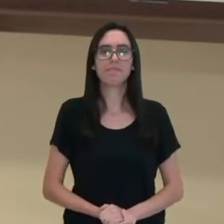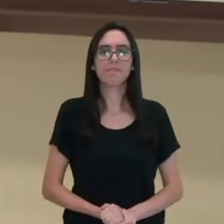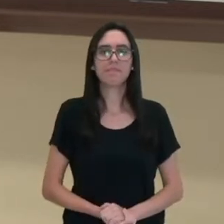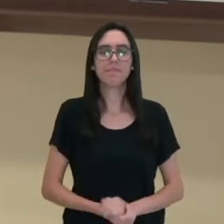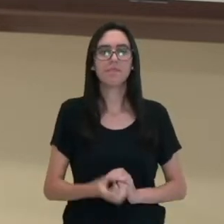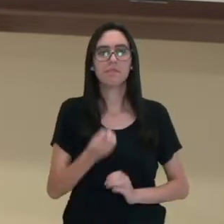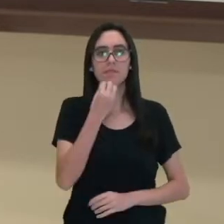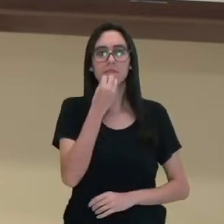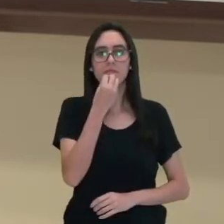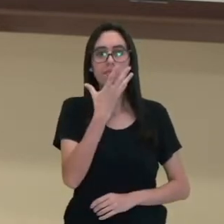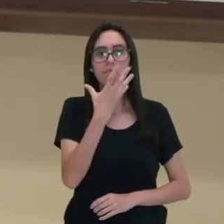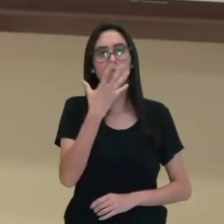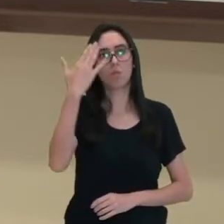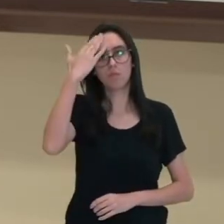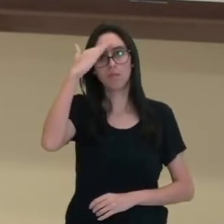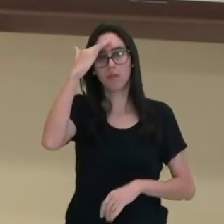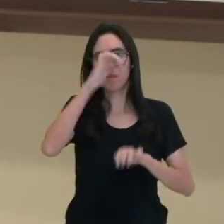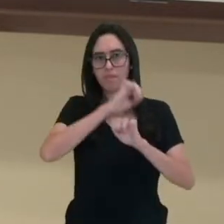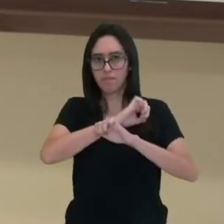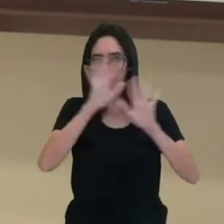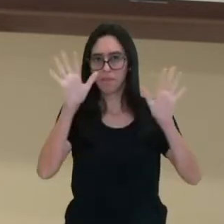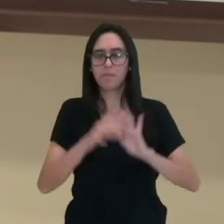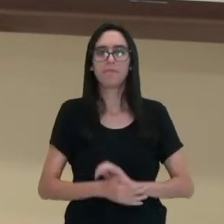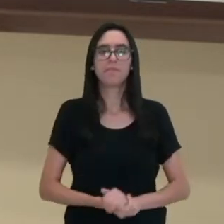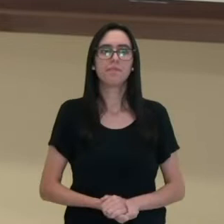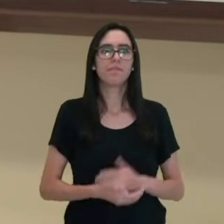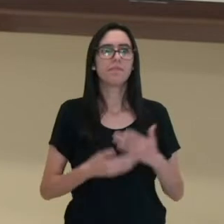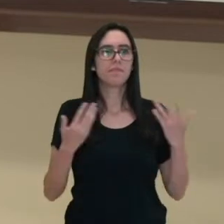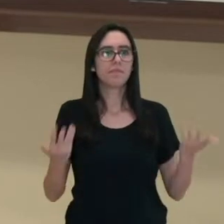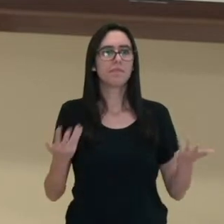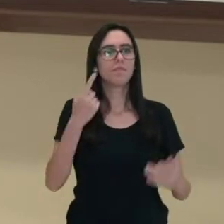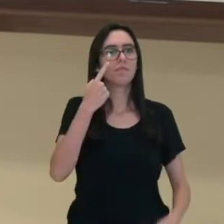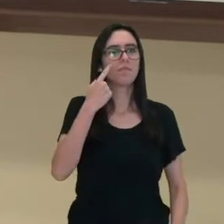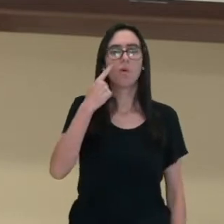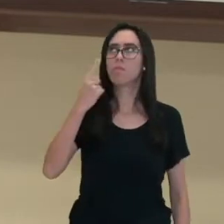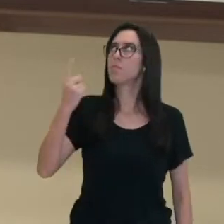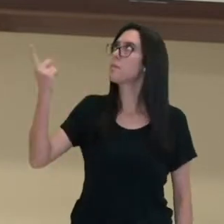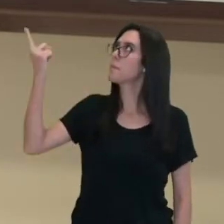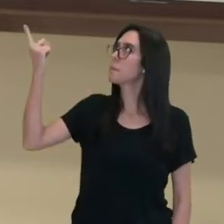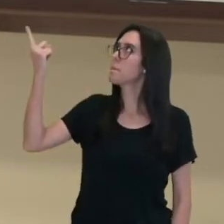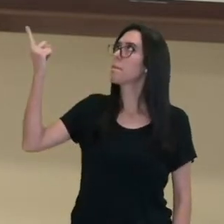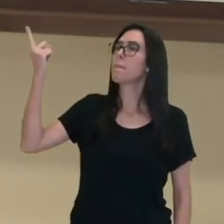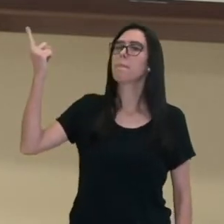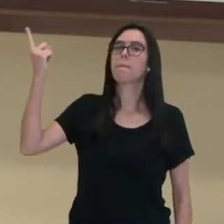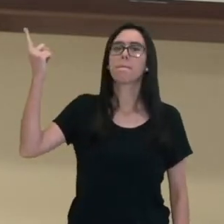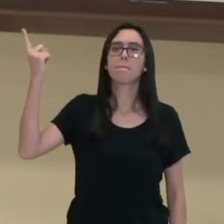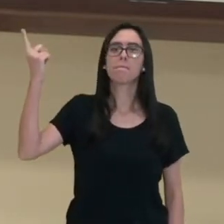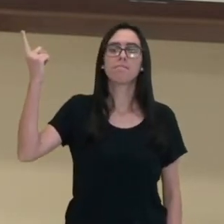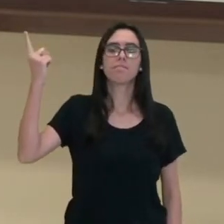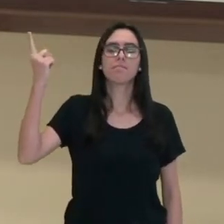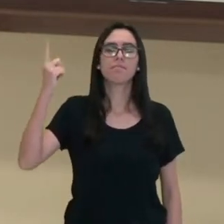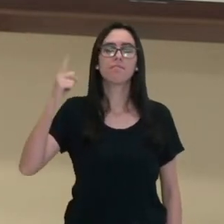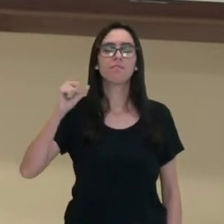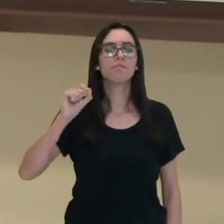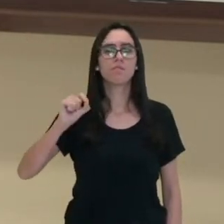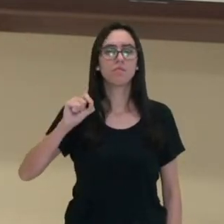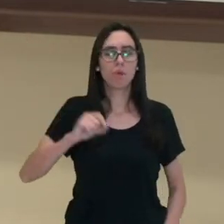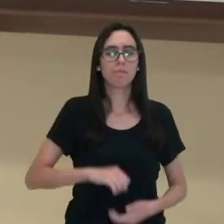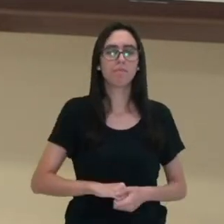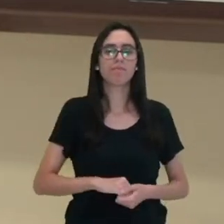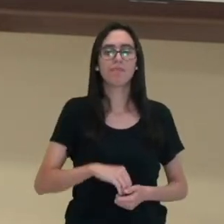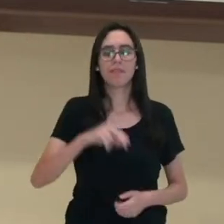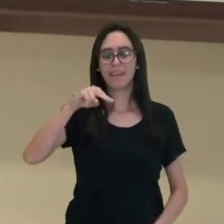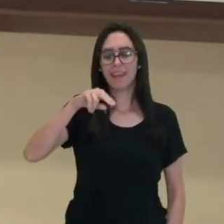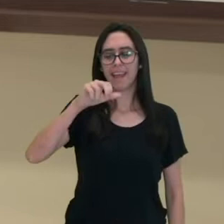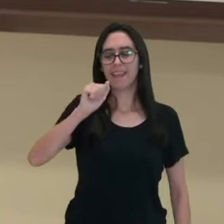certo? Para que seja considerado um conto, portanto. Então vejam, vamos retomar aqui a arte de narrar. O